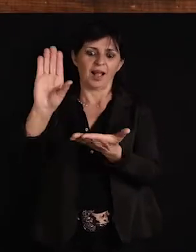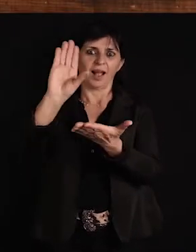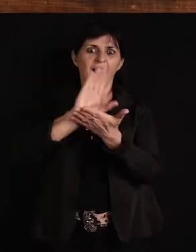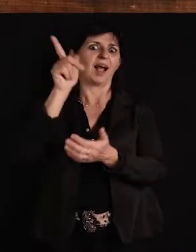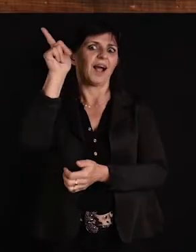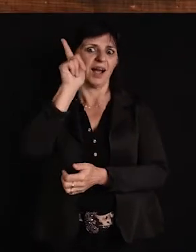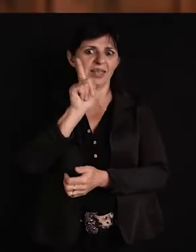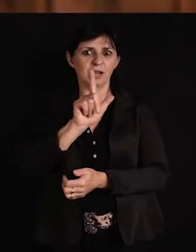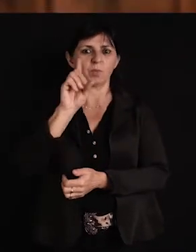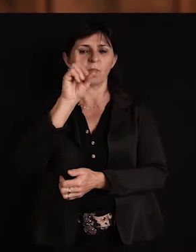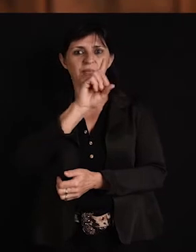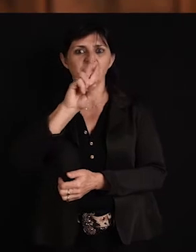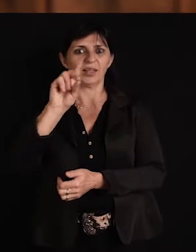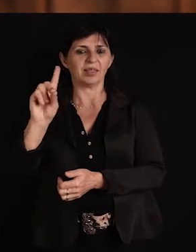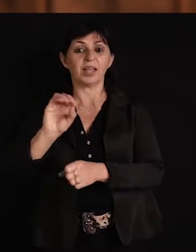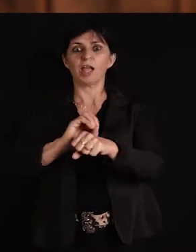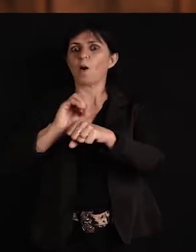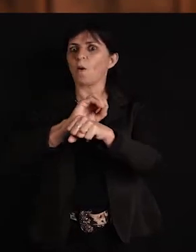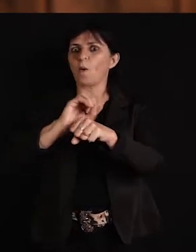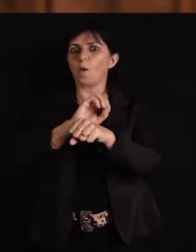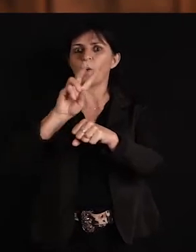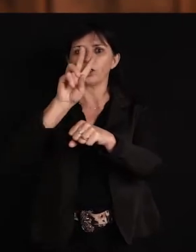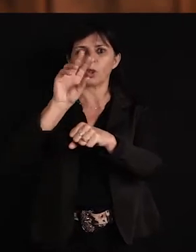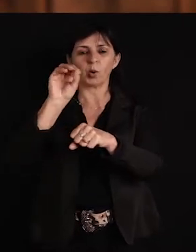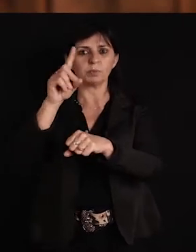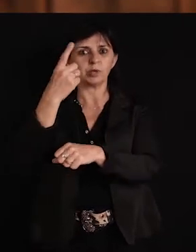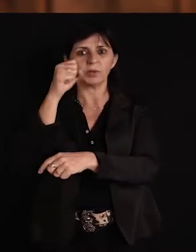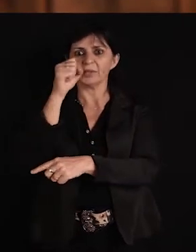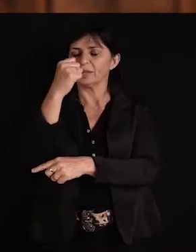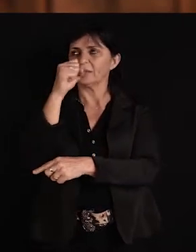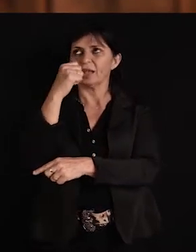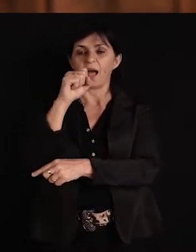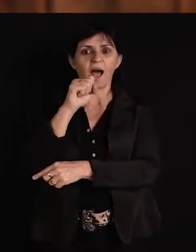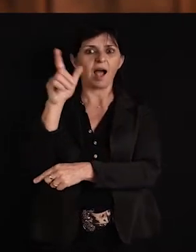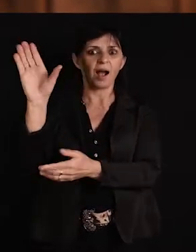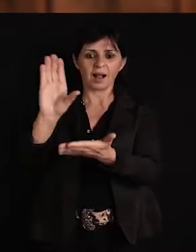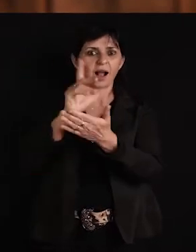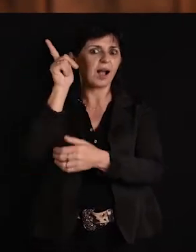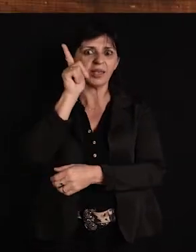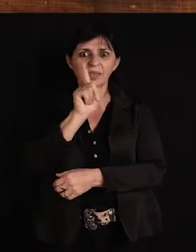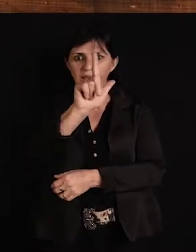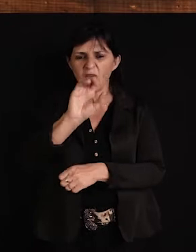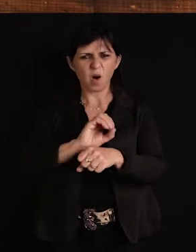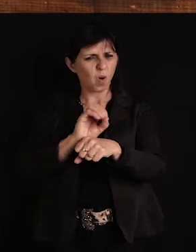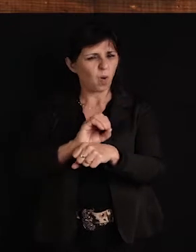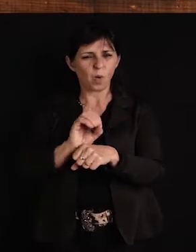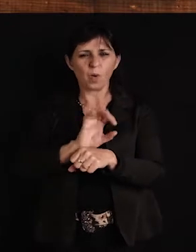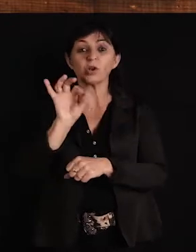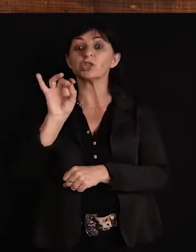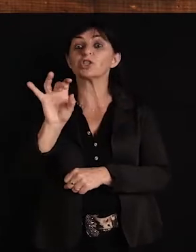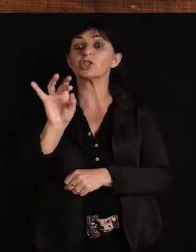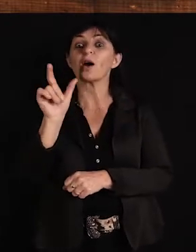ganhamos no ano 2018. Então, você ganhar a mídia física de um DVD de ouro, de um CD de ouro, só quem ganhou